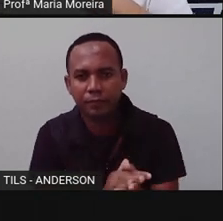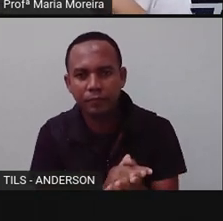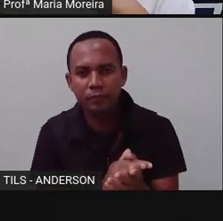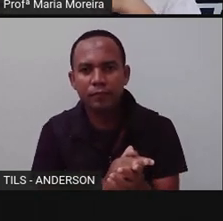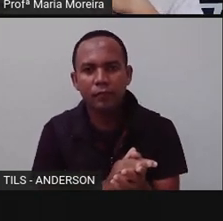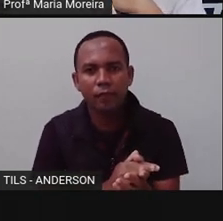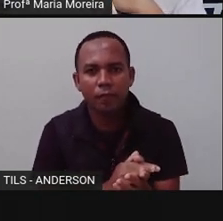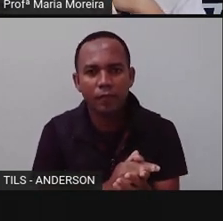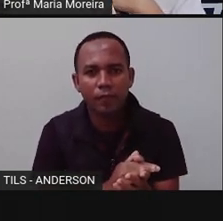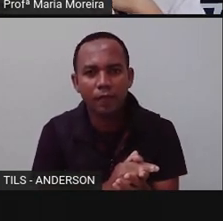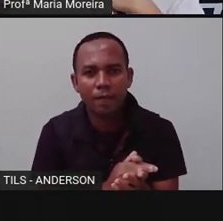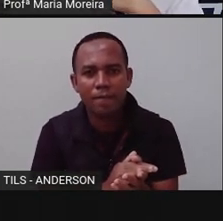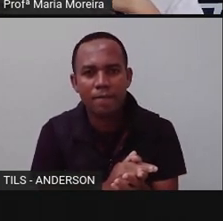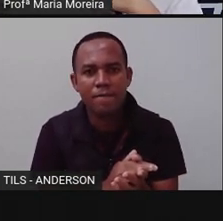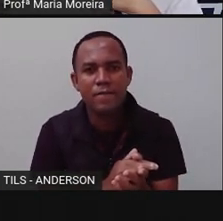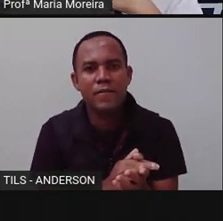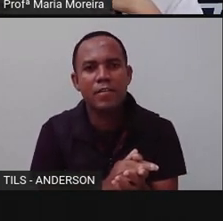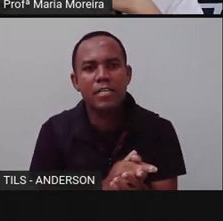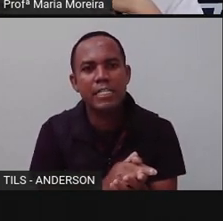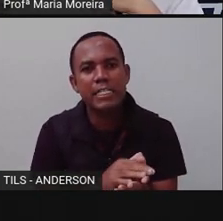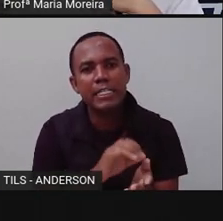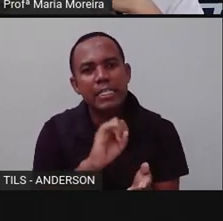Vertebrado ou invertebrado, Anderson?